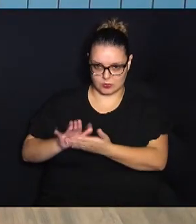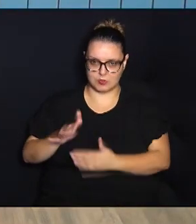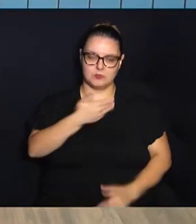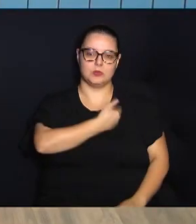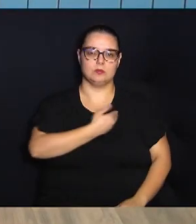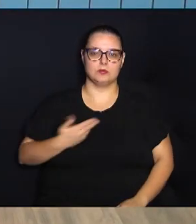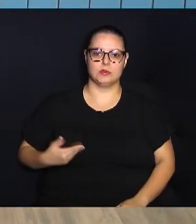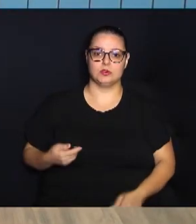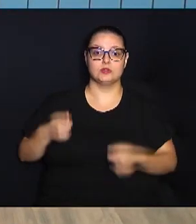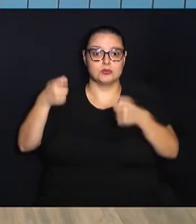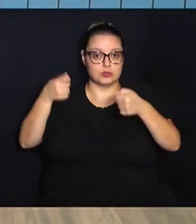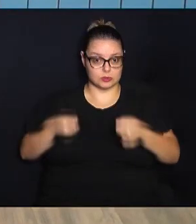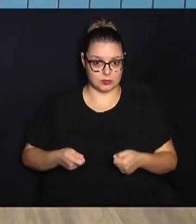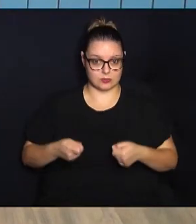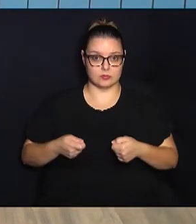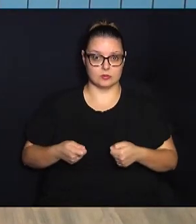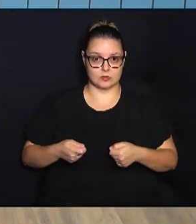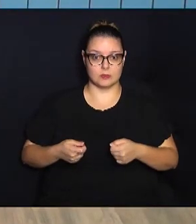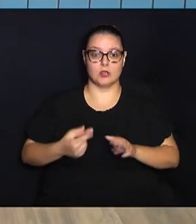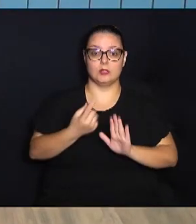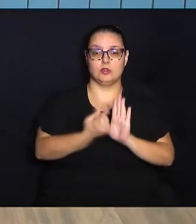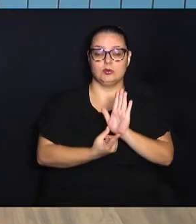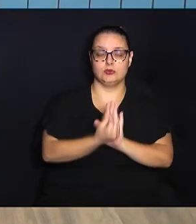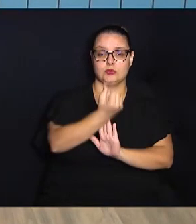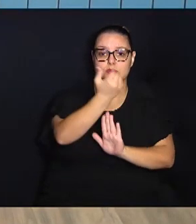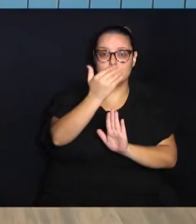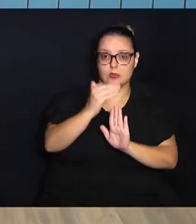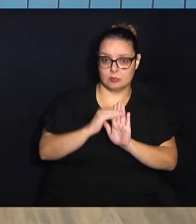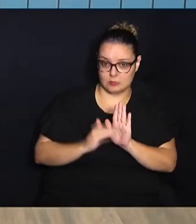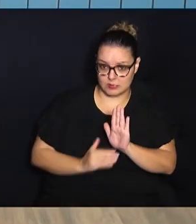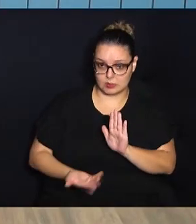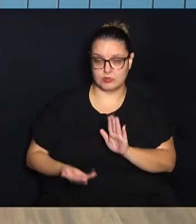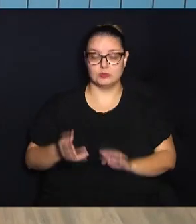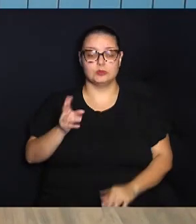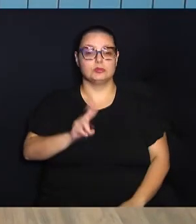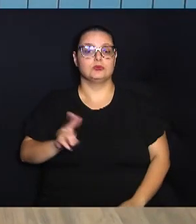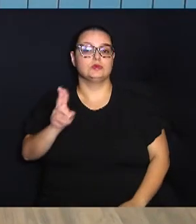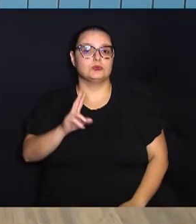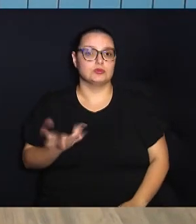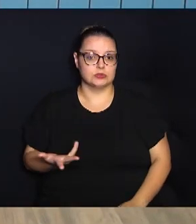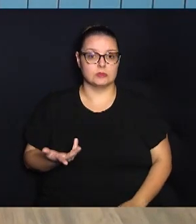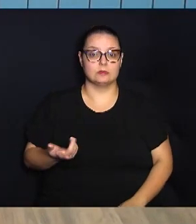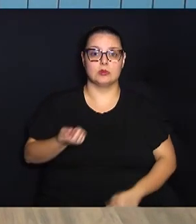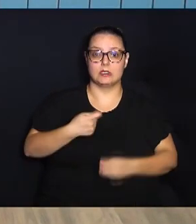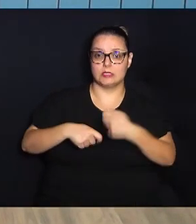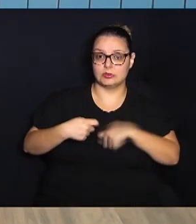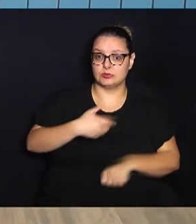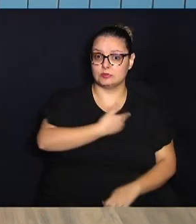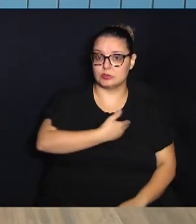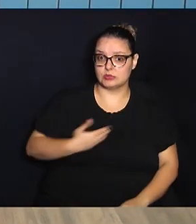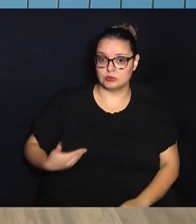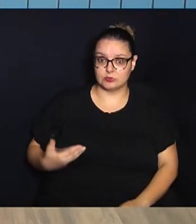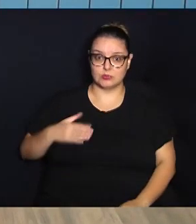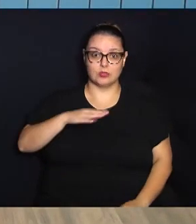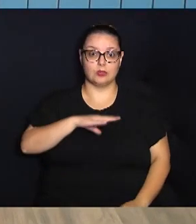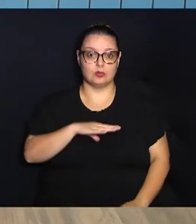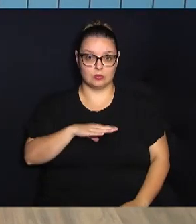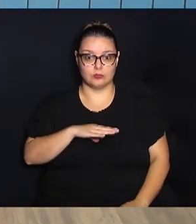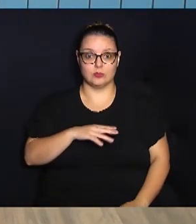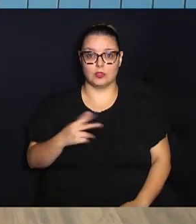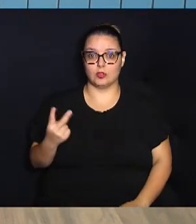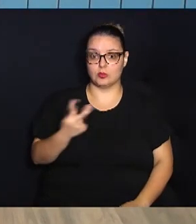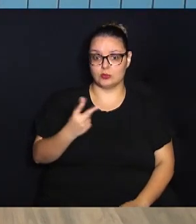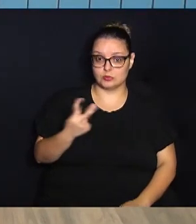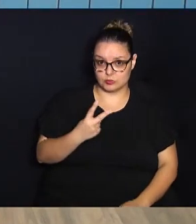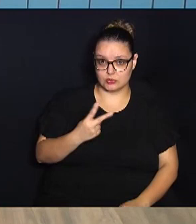estabelecidos na previsão orçamentária e aplicados pela Administração Pública do Município durante o segundo